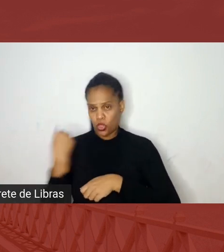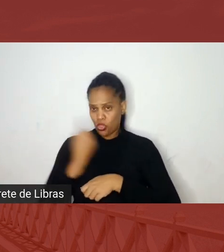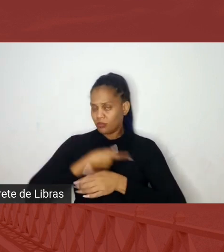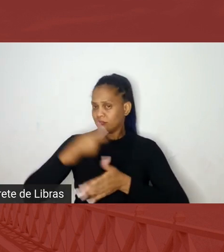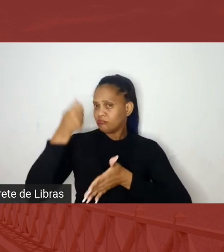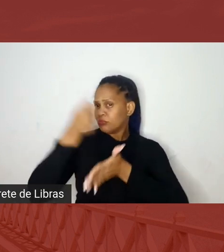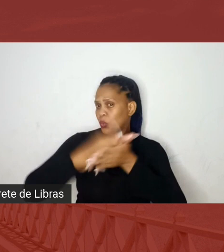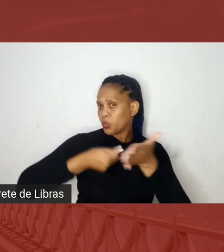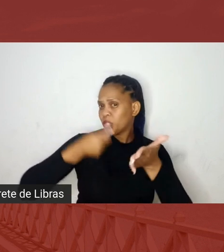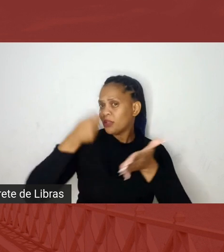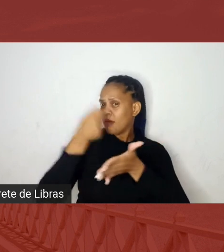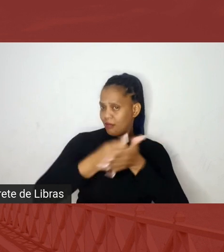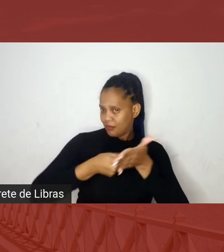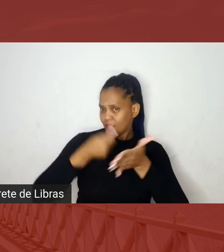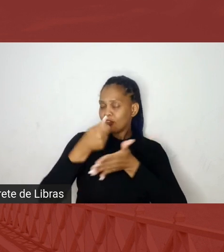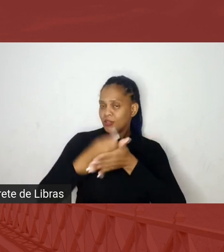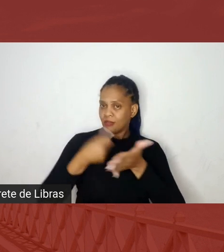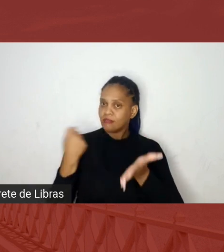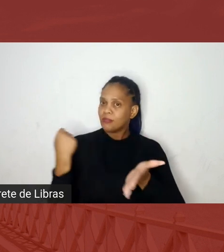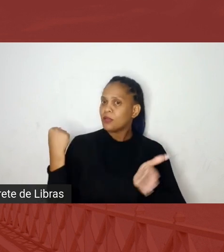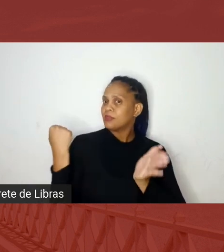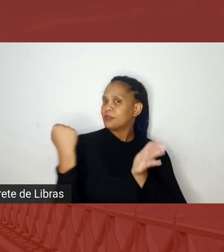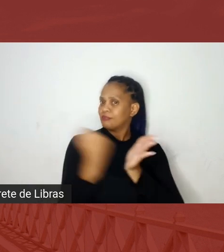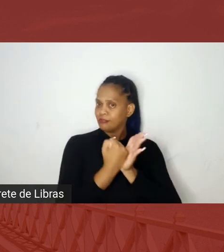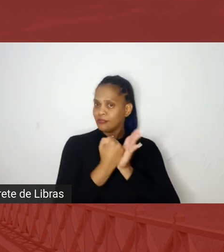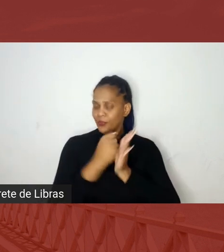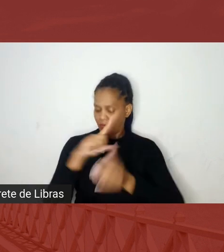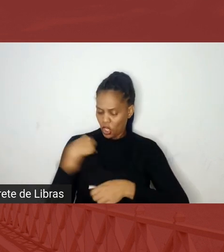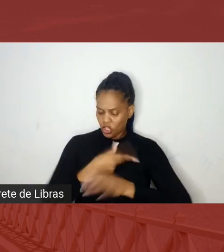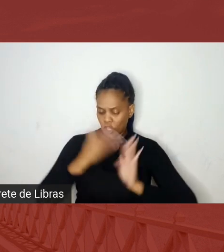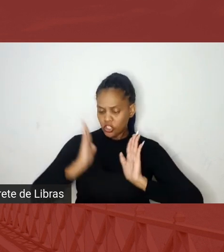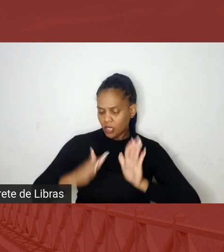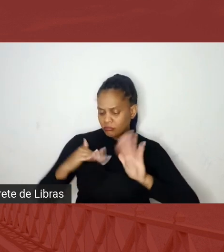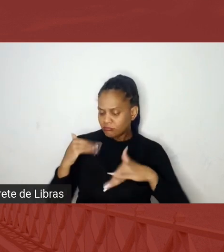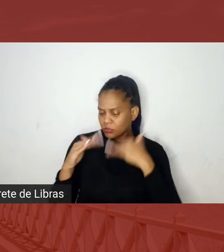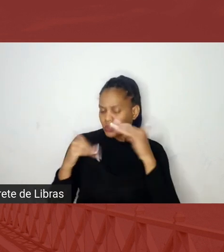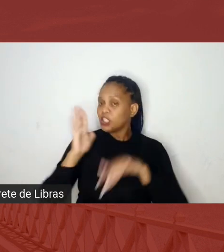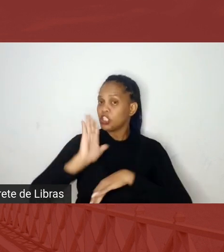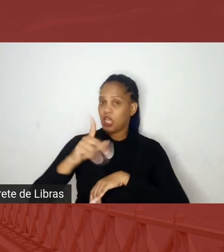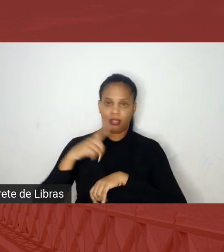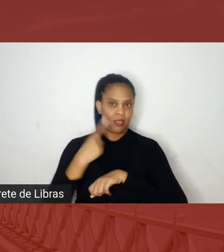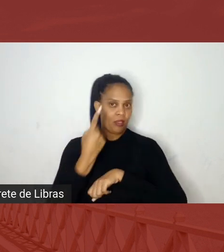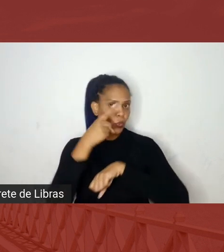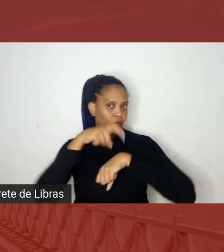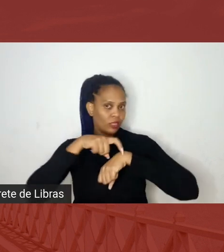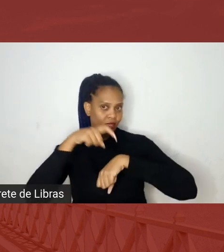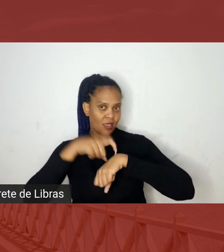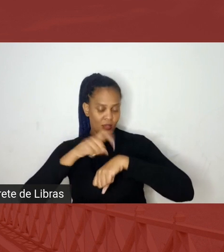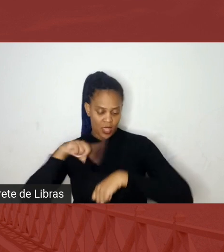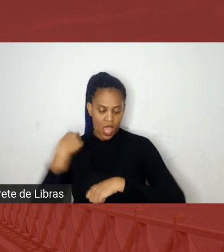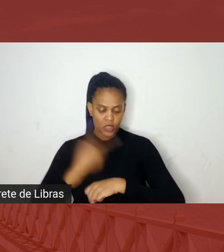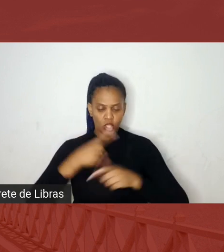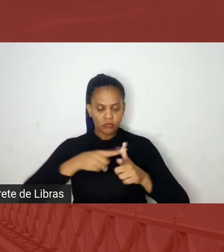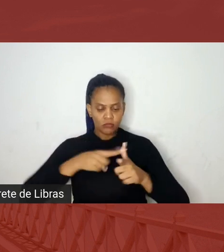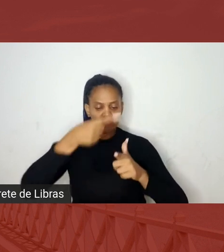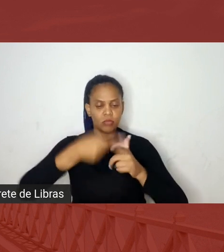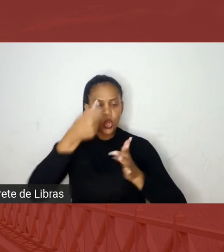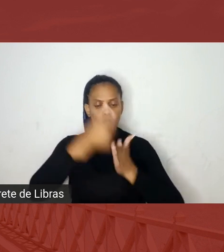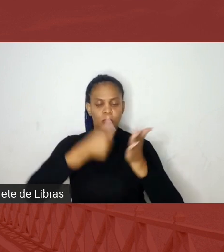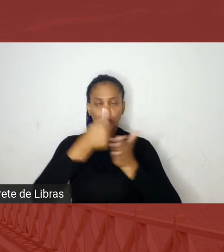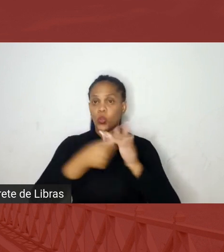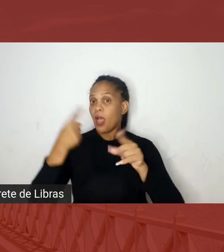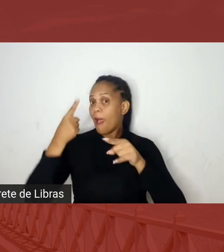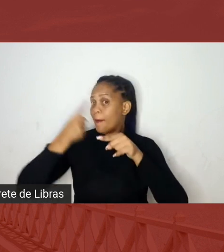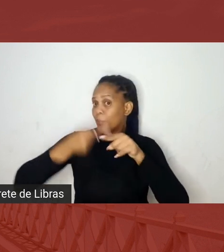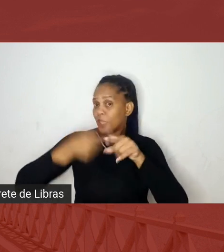demarcação, né, já estamos com o processo aberto no INC, já tem um tempo, que é a nossa próxima luta, porque a certificação, ela é como a